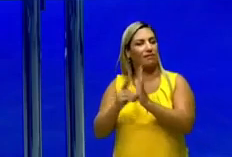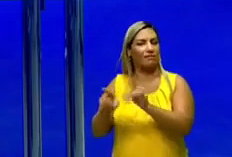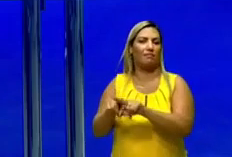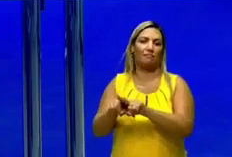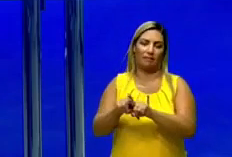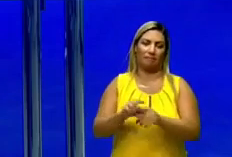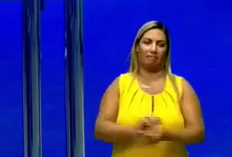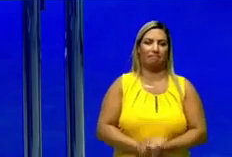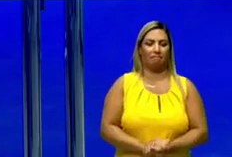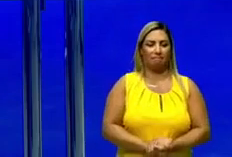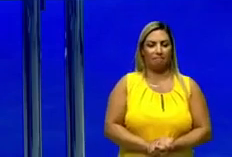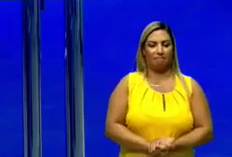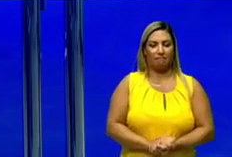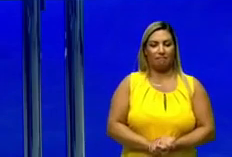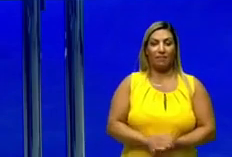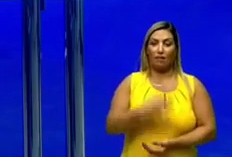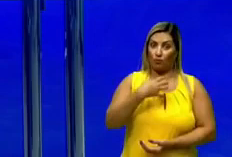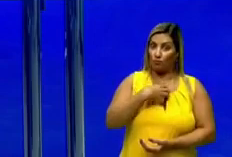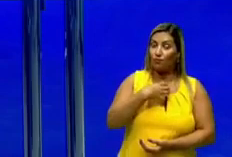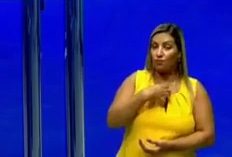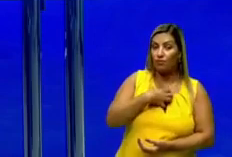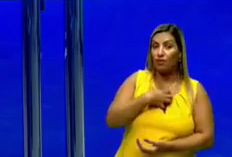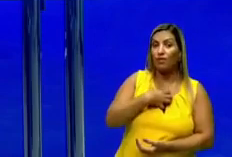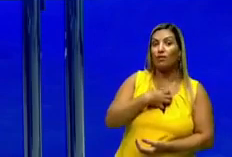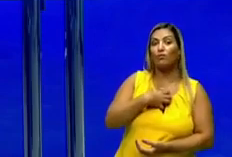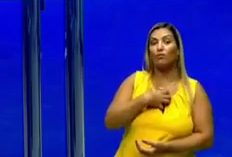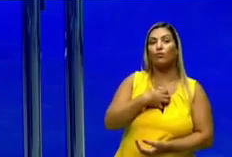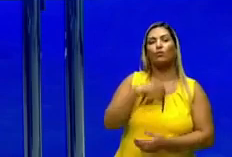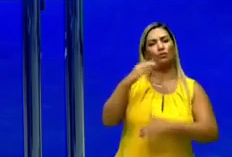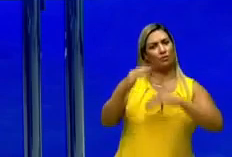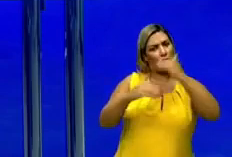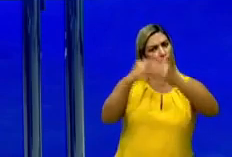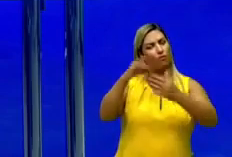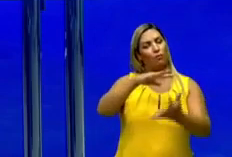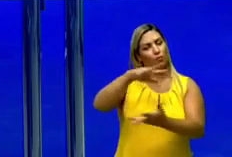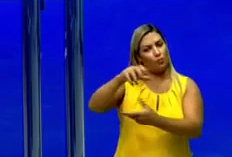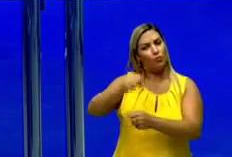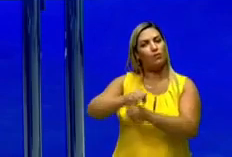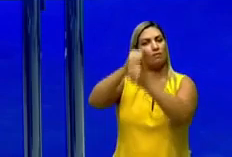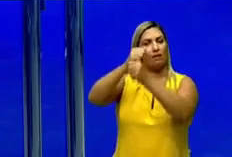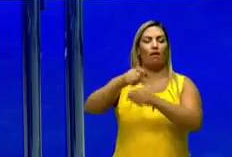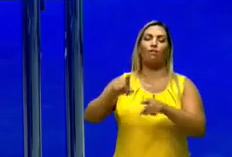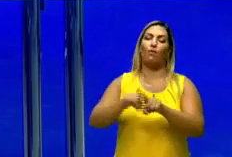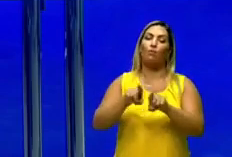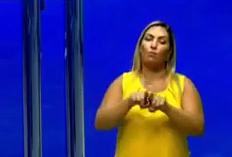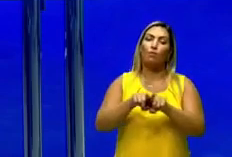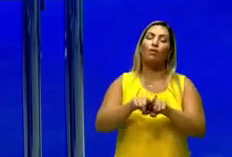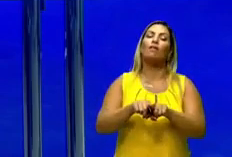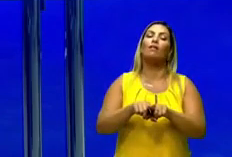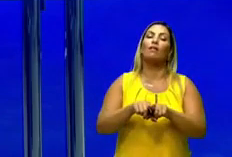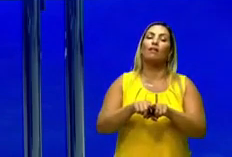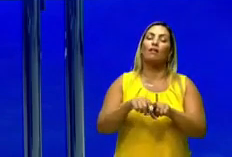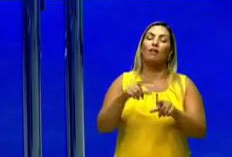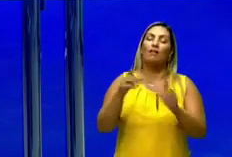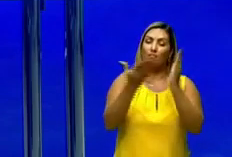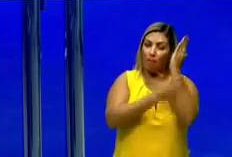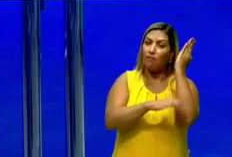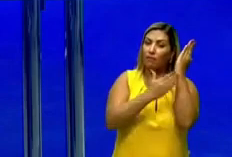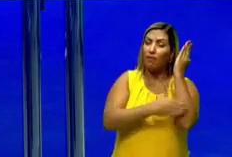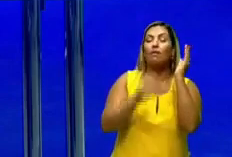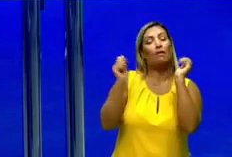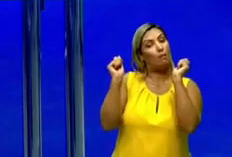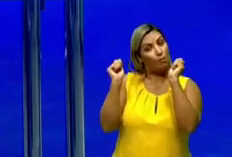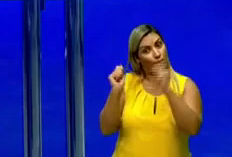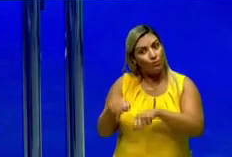Beleza? Então aqui seria uma forma de desenvolvimento sustentável. Até mesmo fazendo a retirada de madeira, é